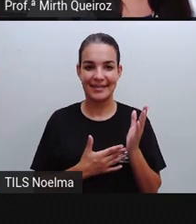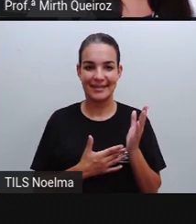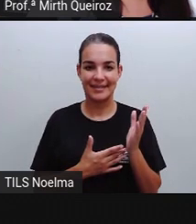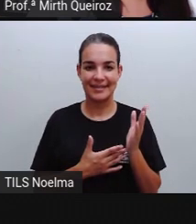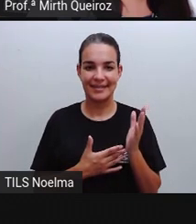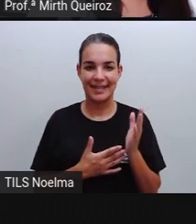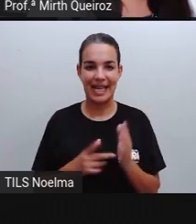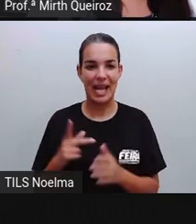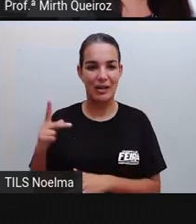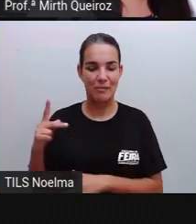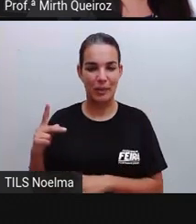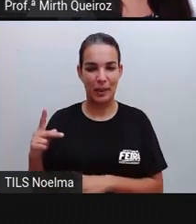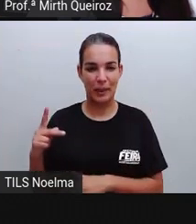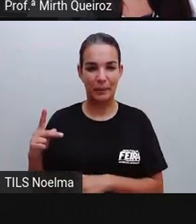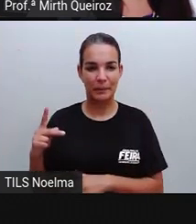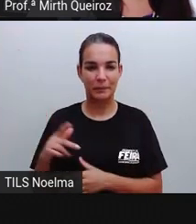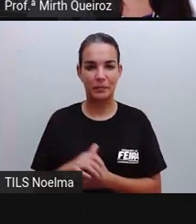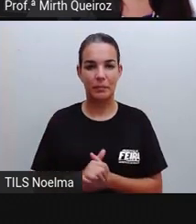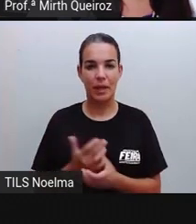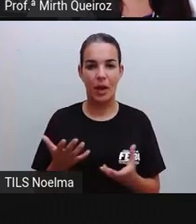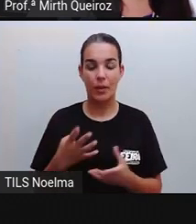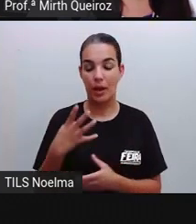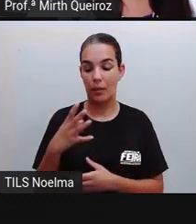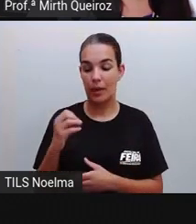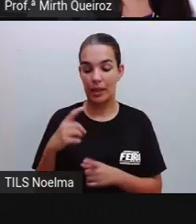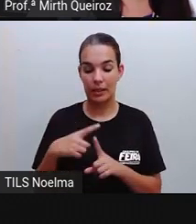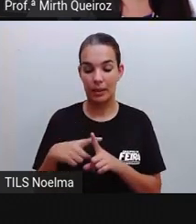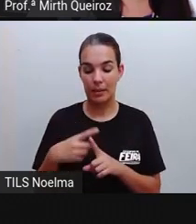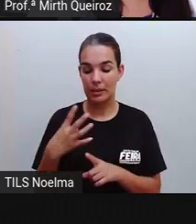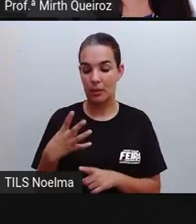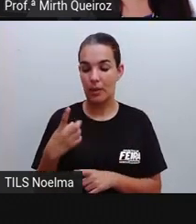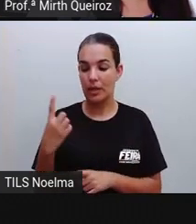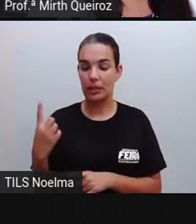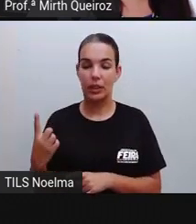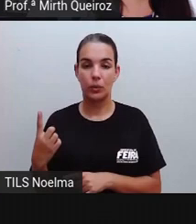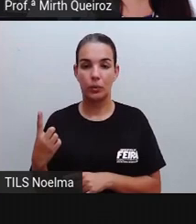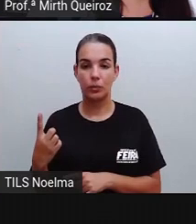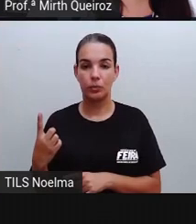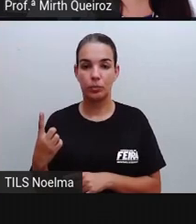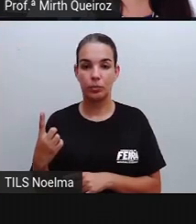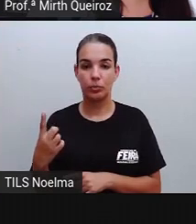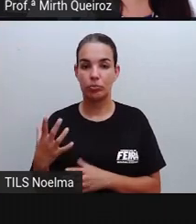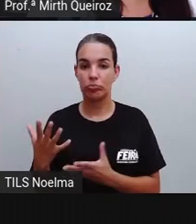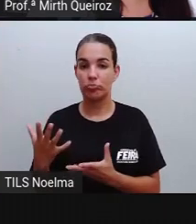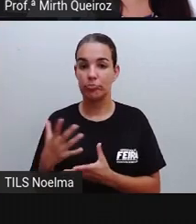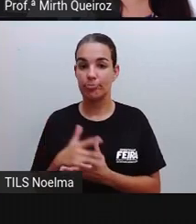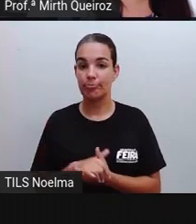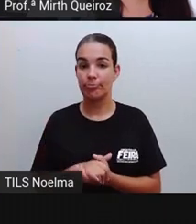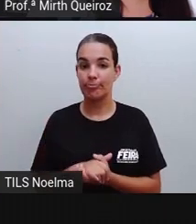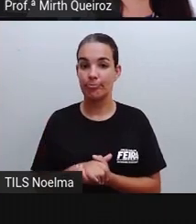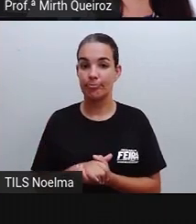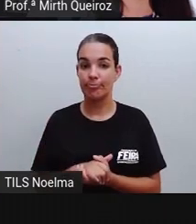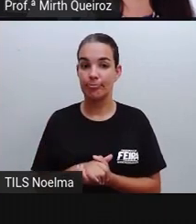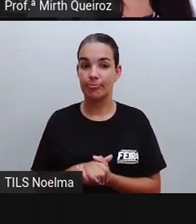A letra P. 40 mais 41. Qual seria a resposta?